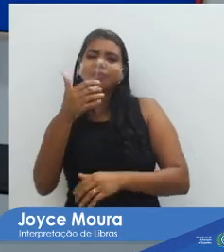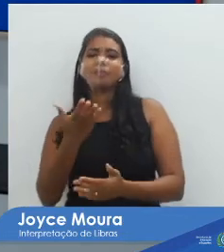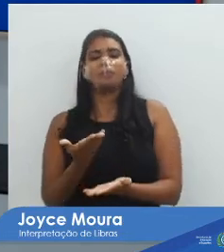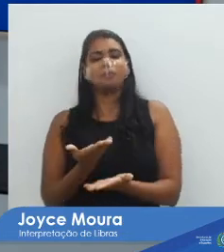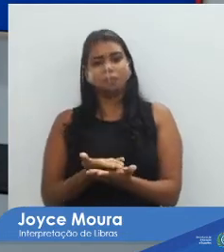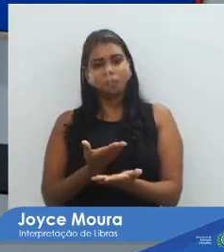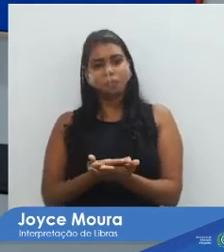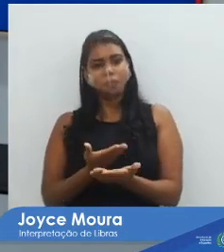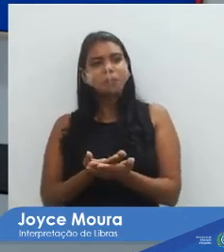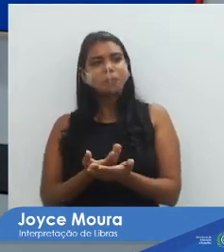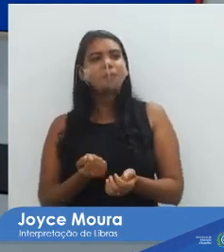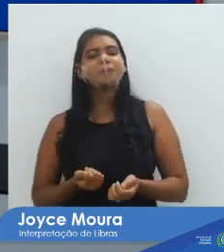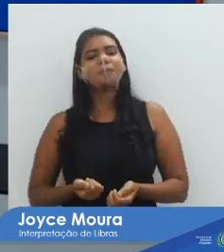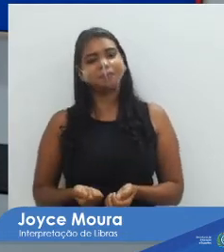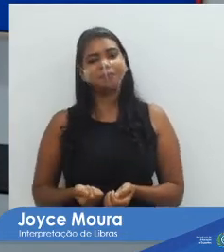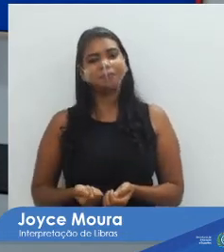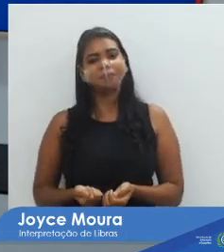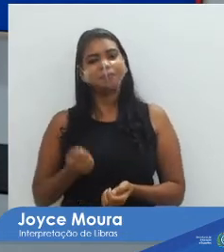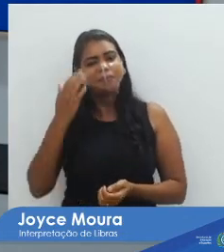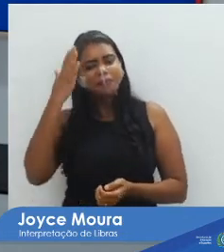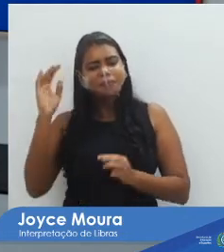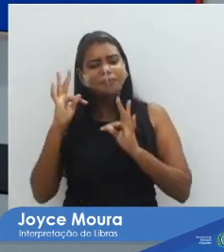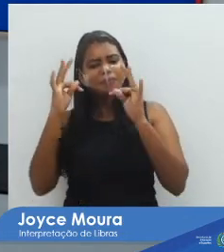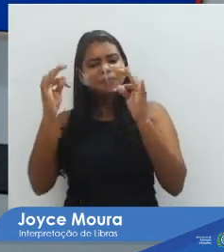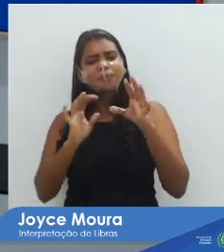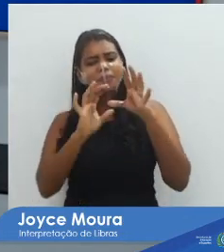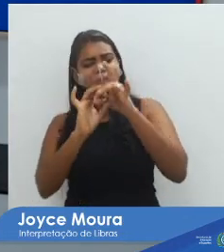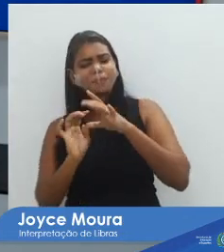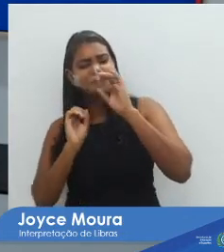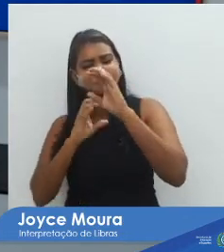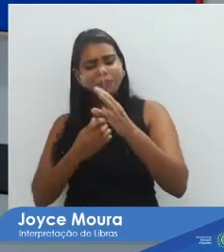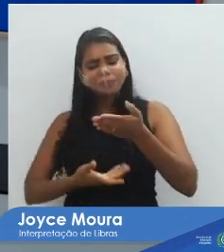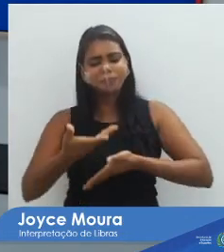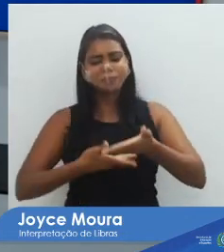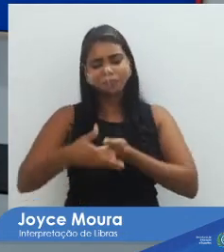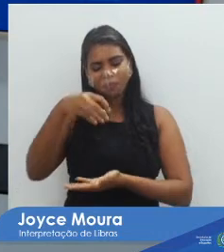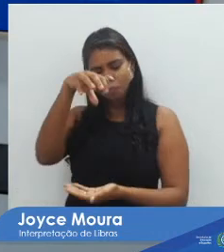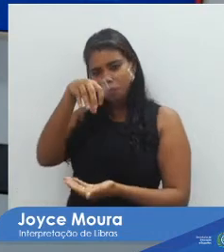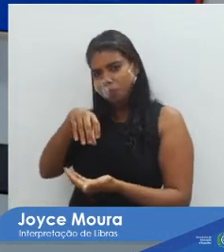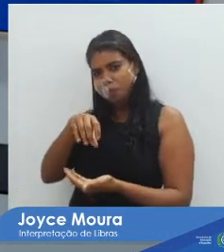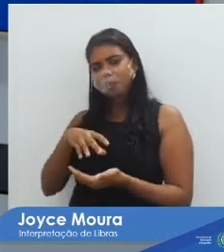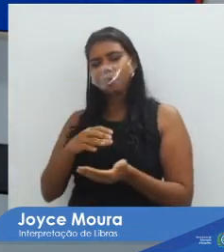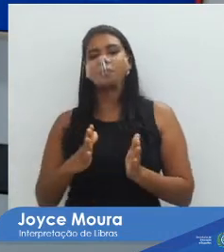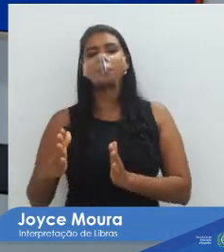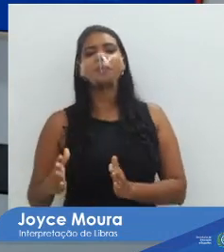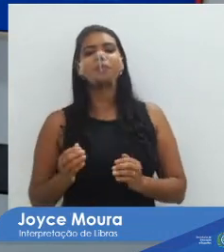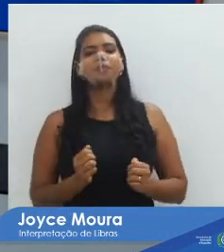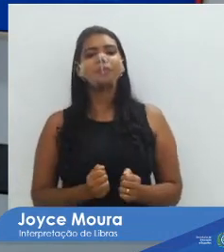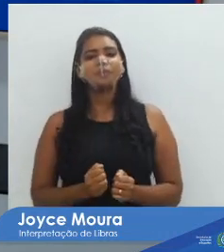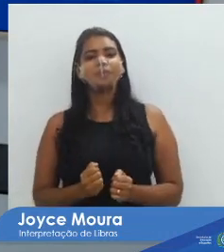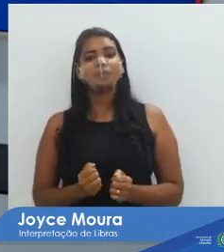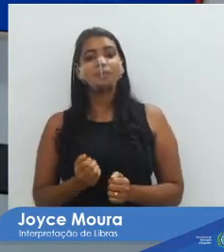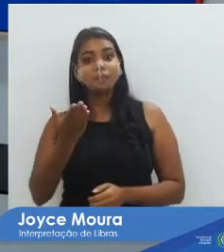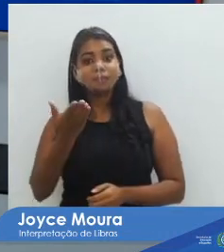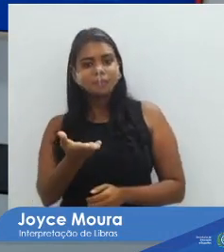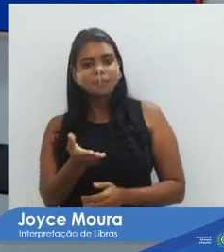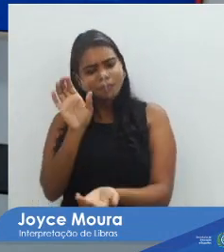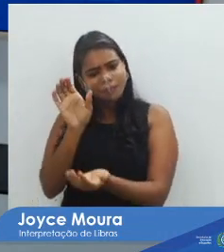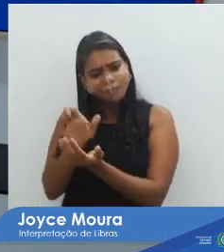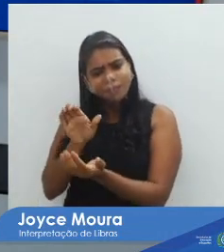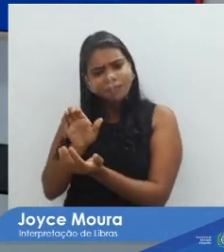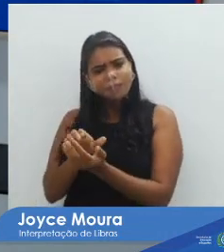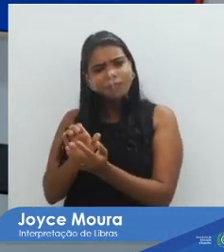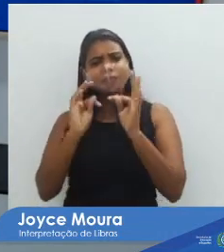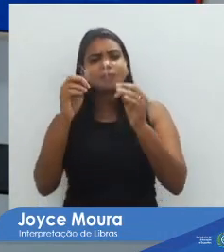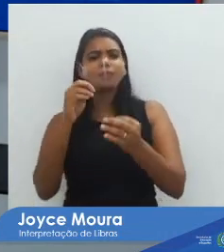e estarem mais por dentro de todos os conteúdos que estão rolando aqui no Educa.pe. E atenção estudantes de Pernambuco,